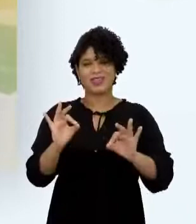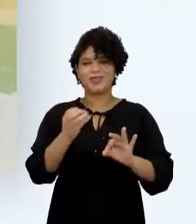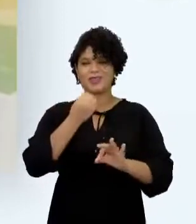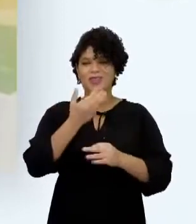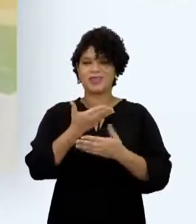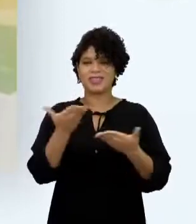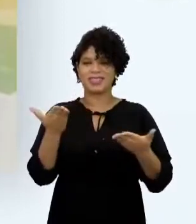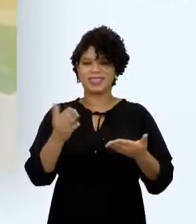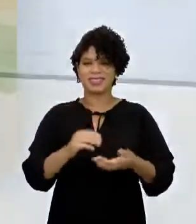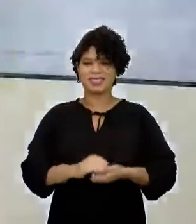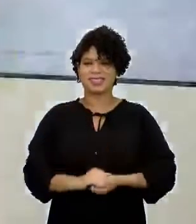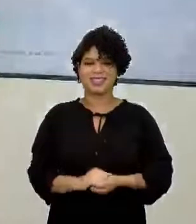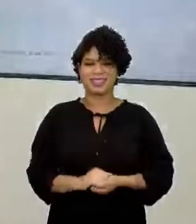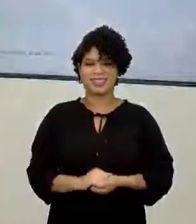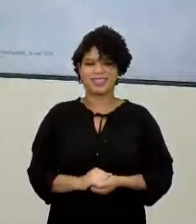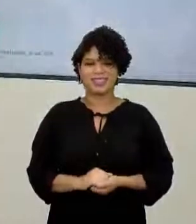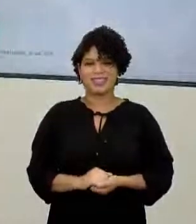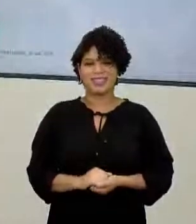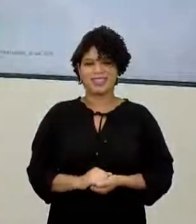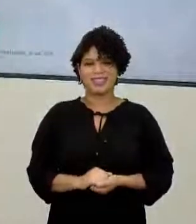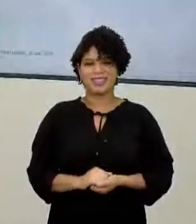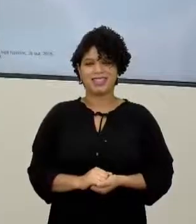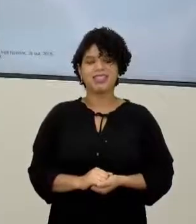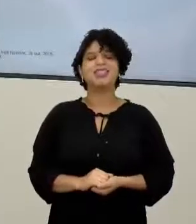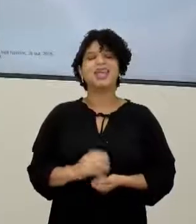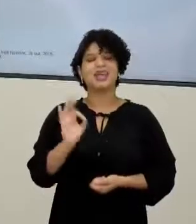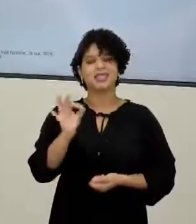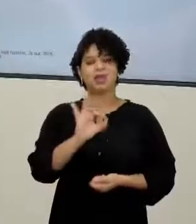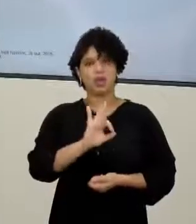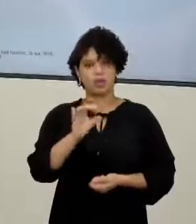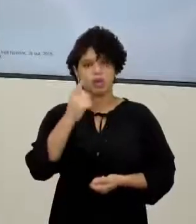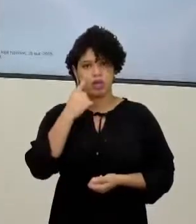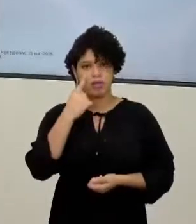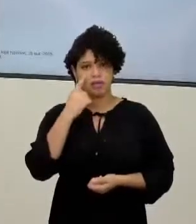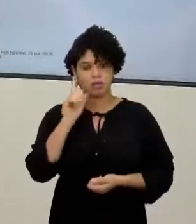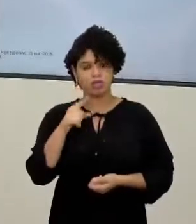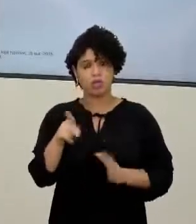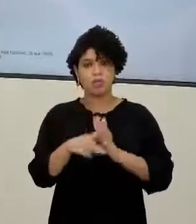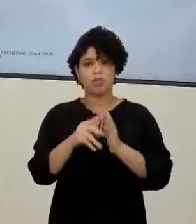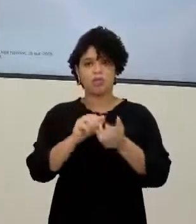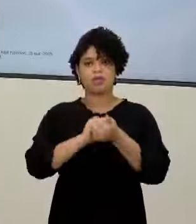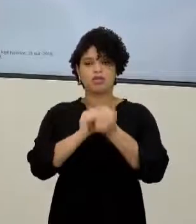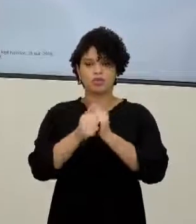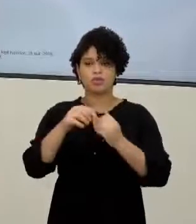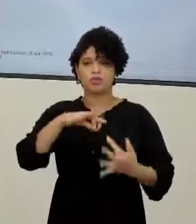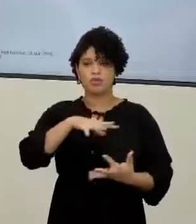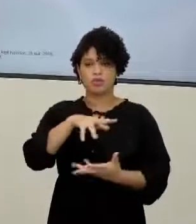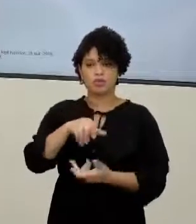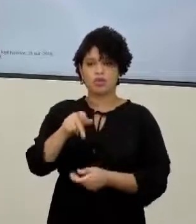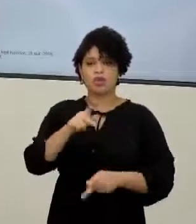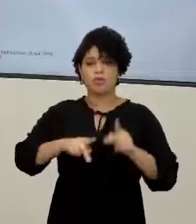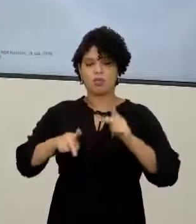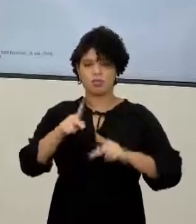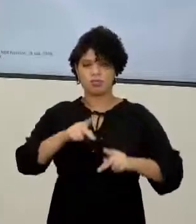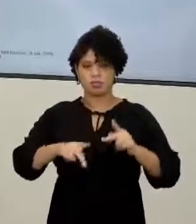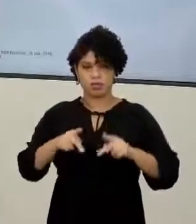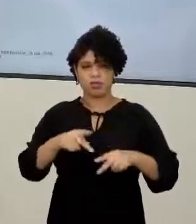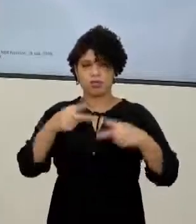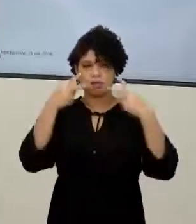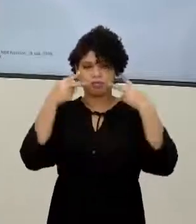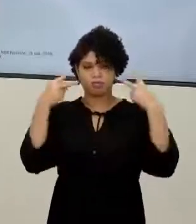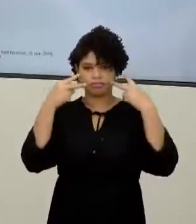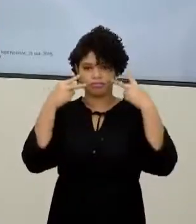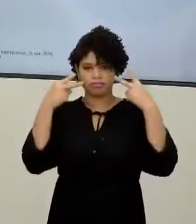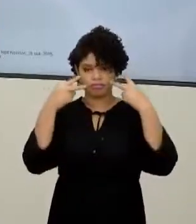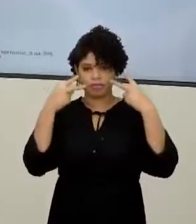estão aí em Palmas com você É isso aí, então a gente viu aí os Jogos Mundiais dos Indígenas Isso aí e das